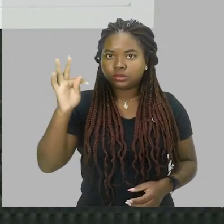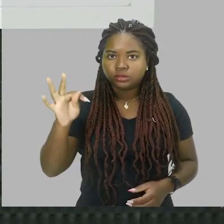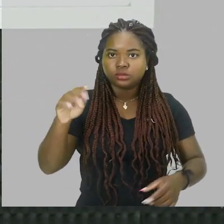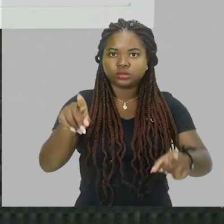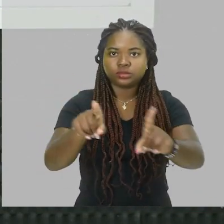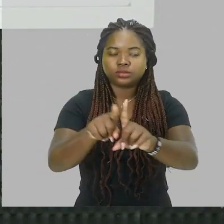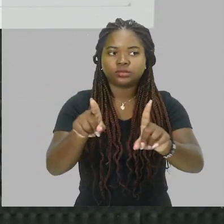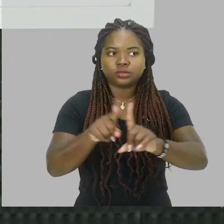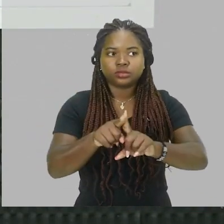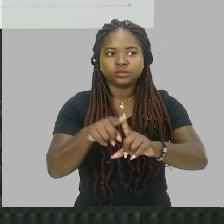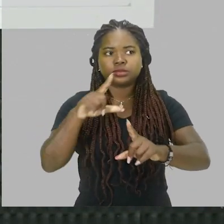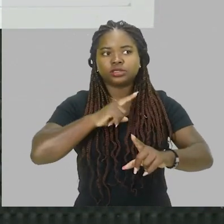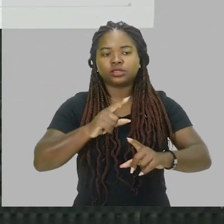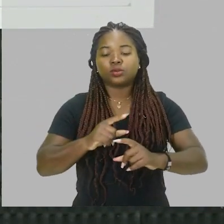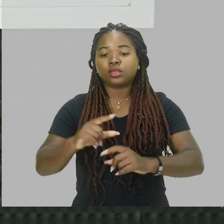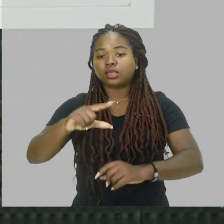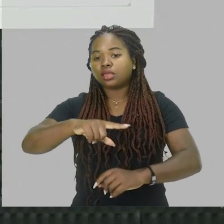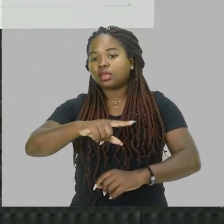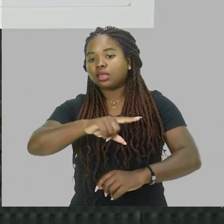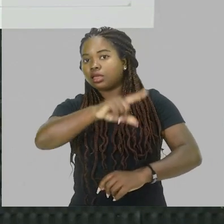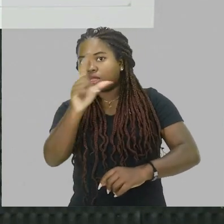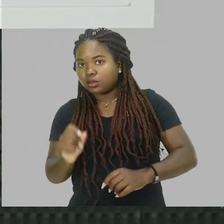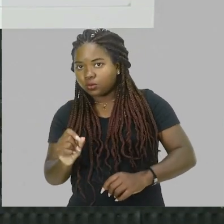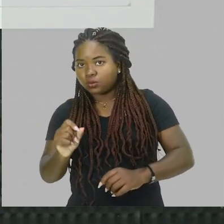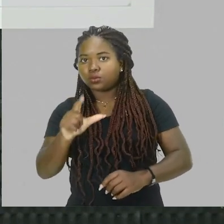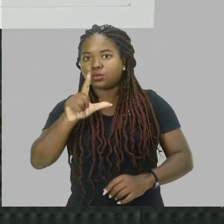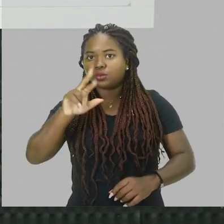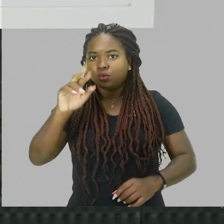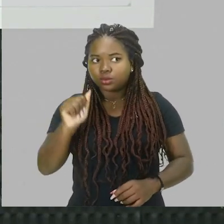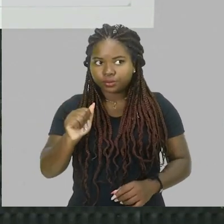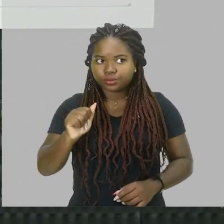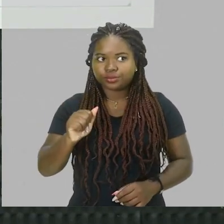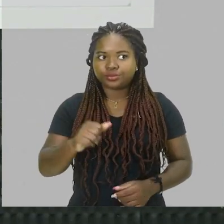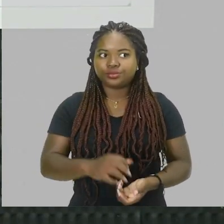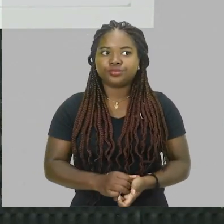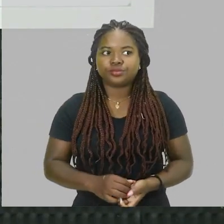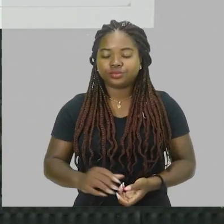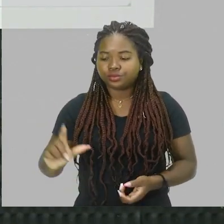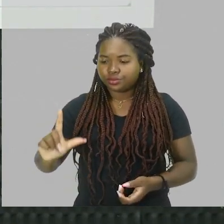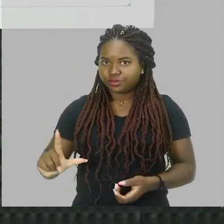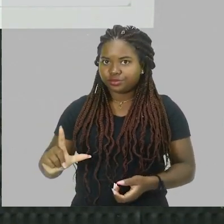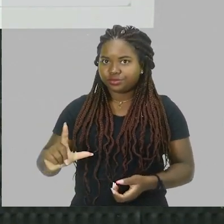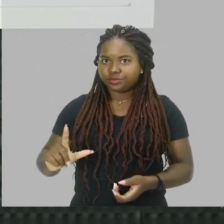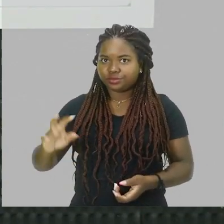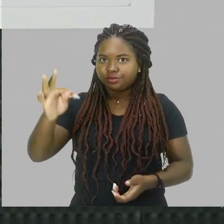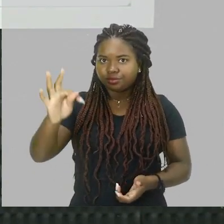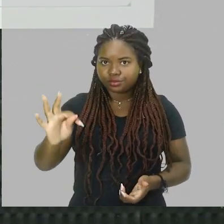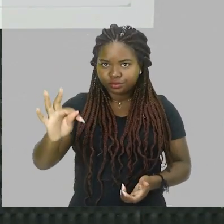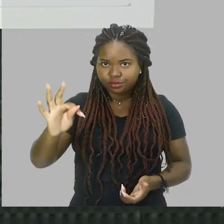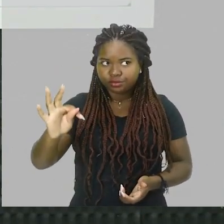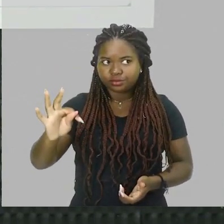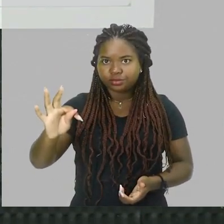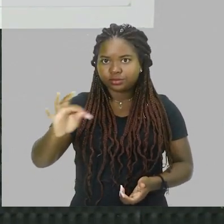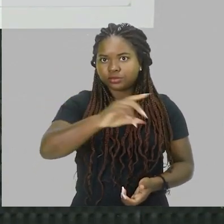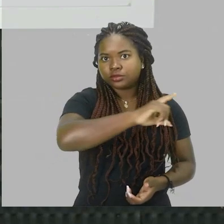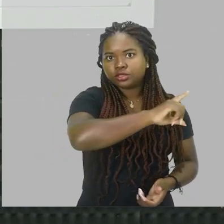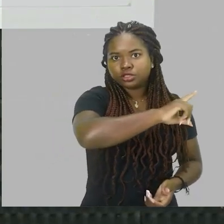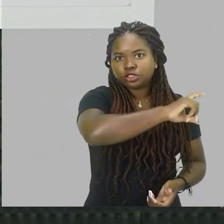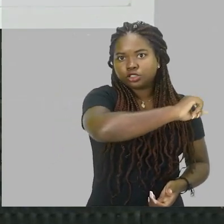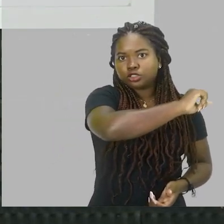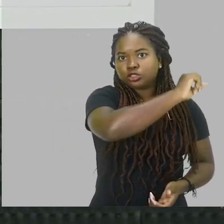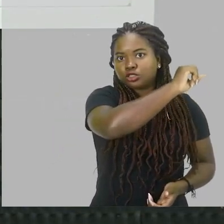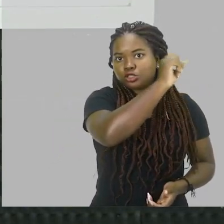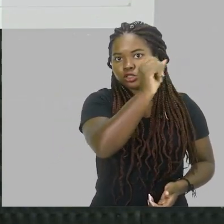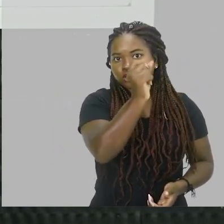E nós vamos ter aqui, eu vou colocar a Lua bem aqui, tá? Nós vamos ter aqui a Lua, tá ok? Bom,